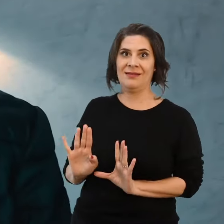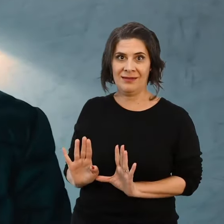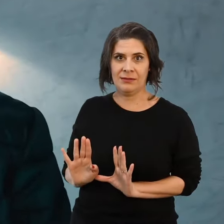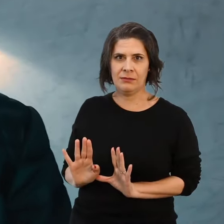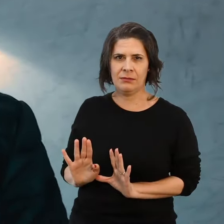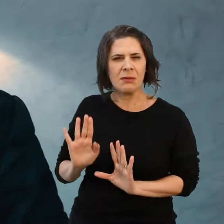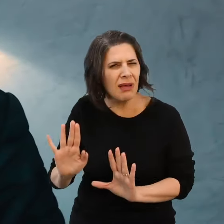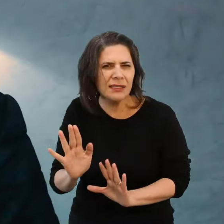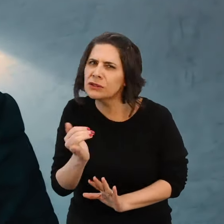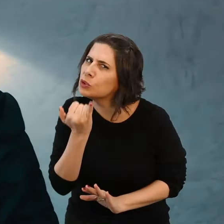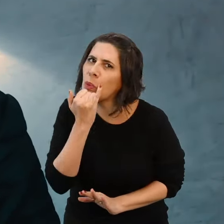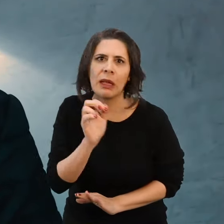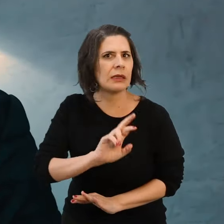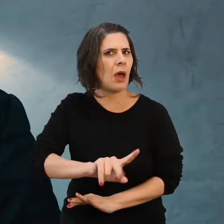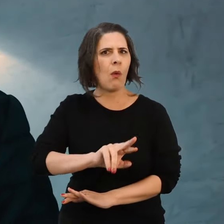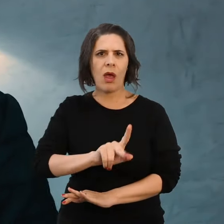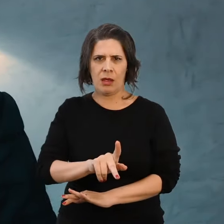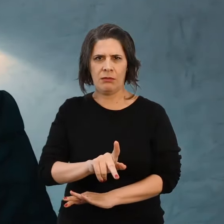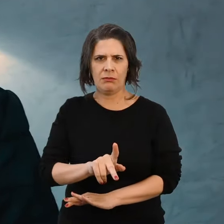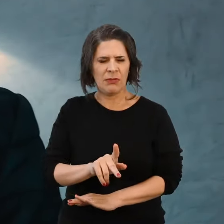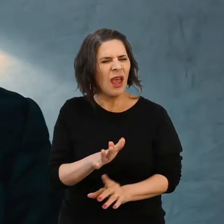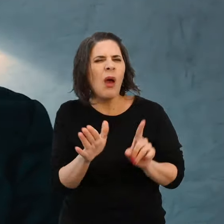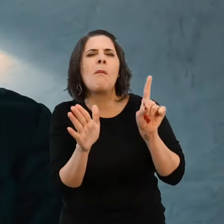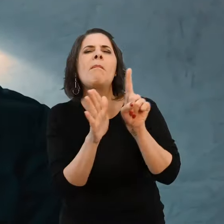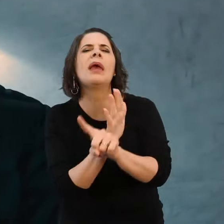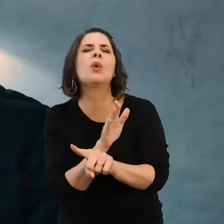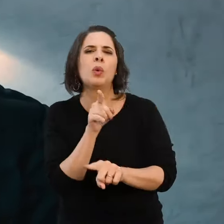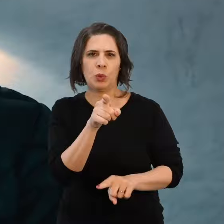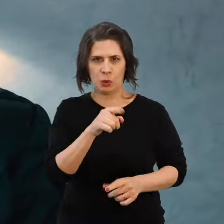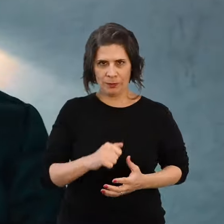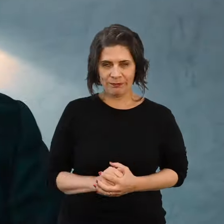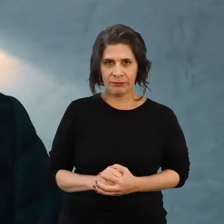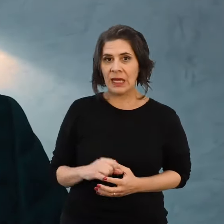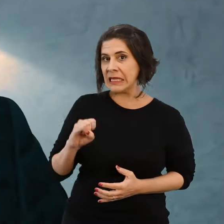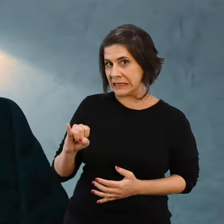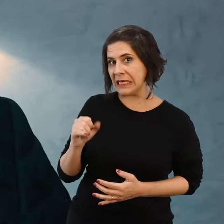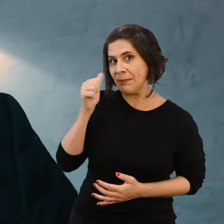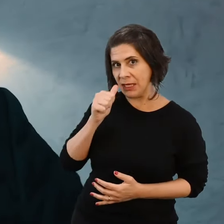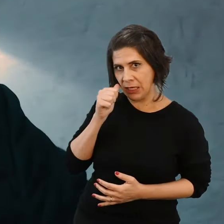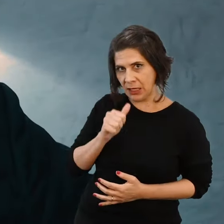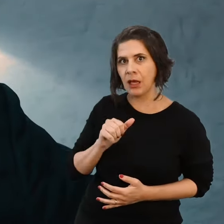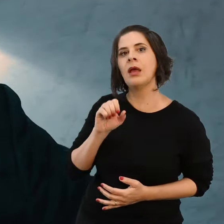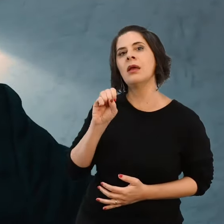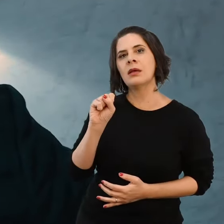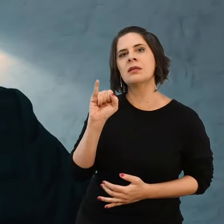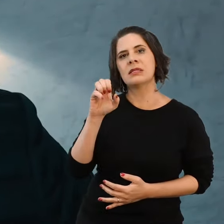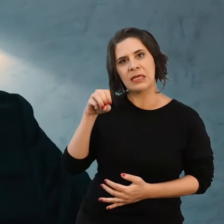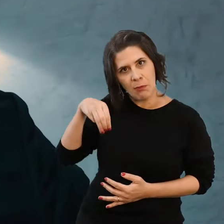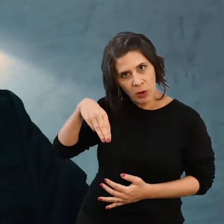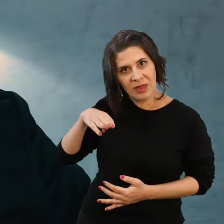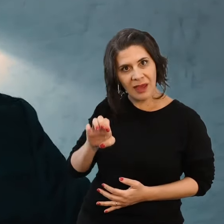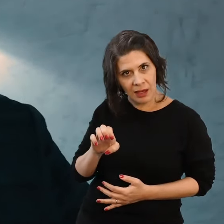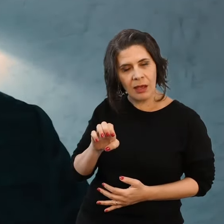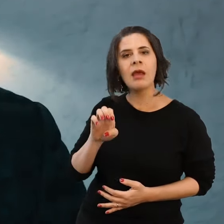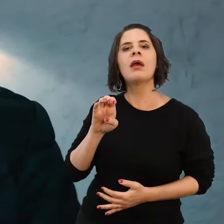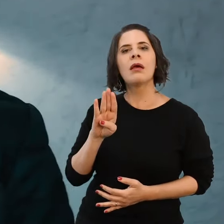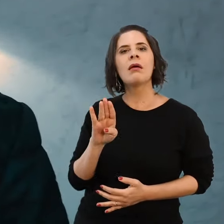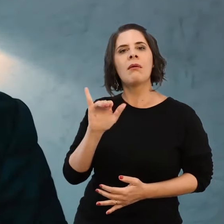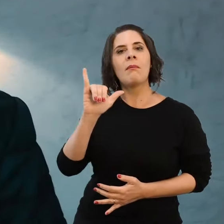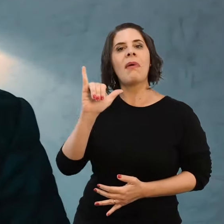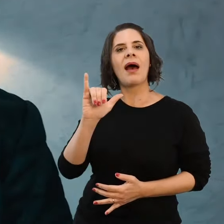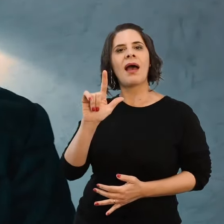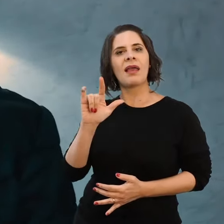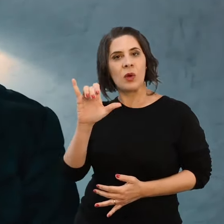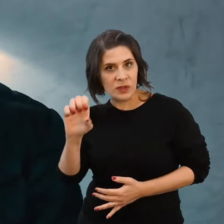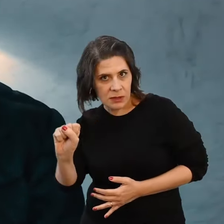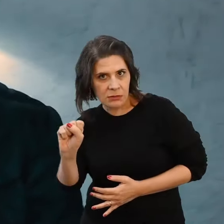somos seres humanos. Te faço uma pergunta. Se a Simone Biles não pudesse participar da